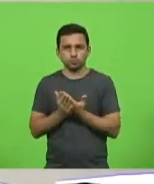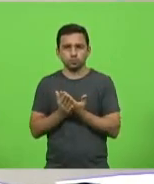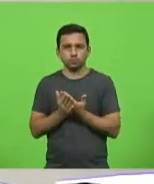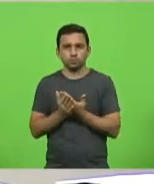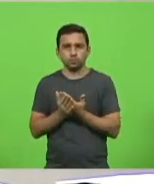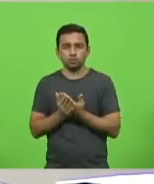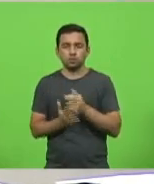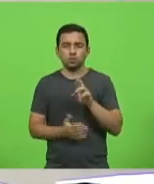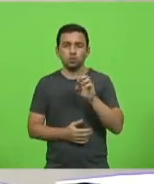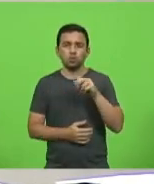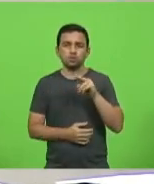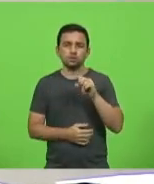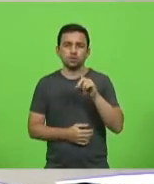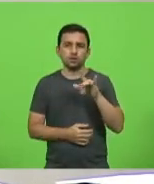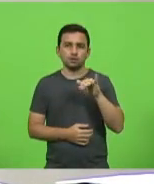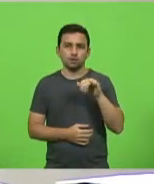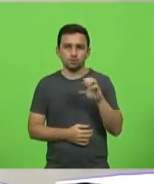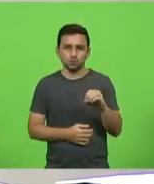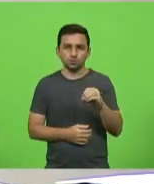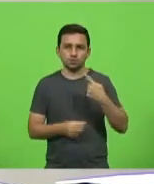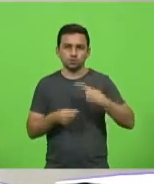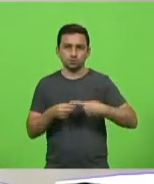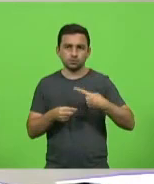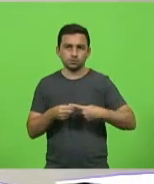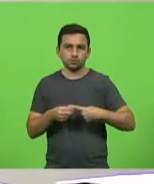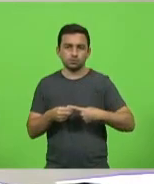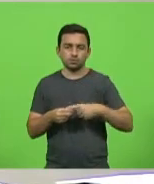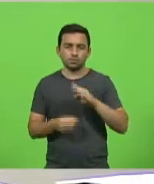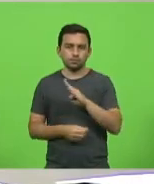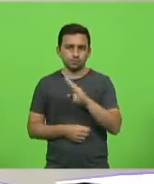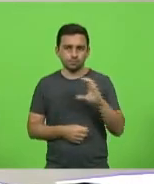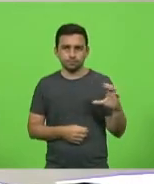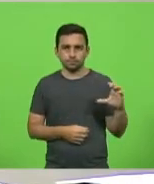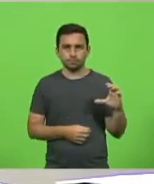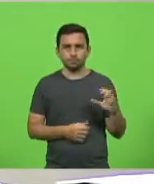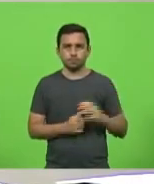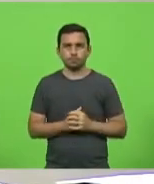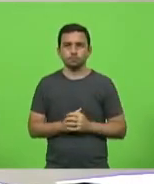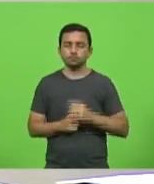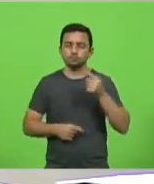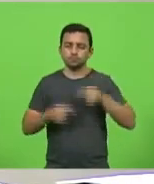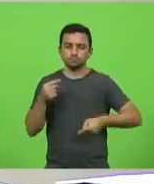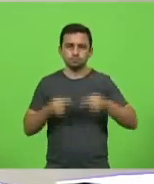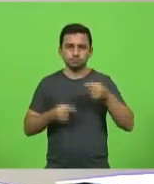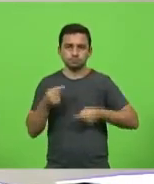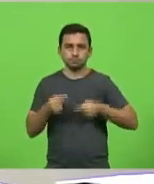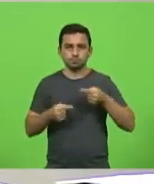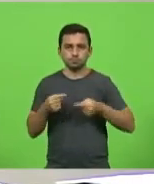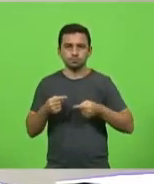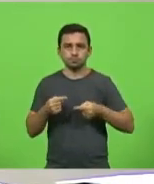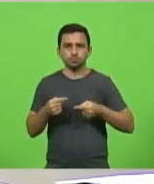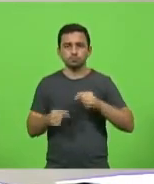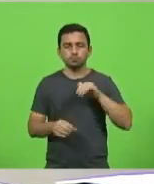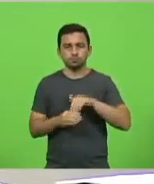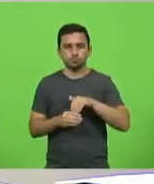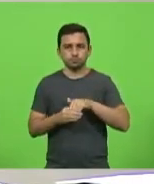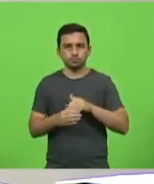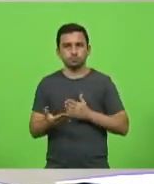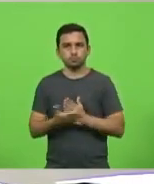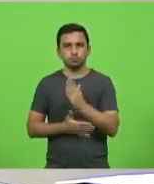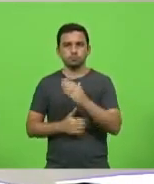Rosélio Cabral, do município de Balmeário Camboriú. Em discussão, em votação,